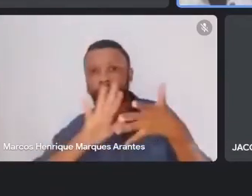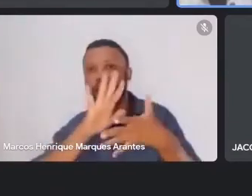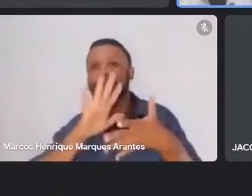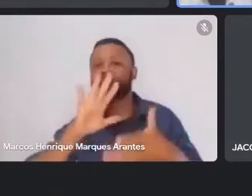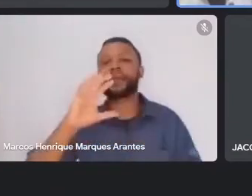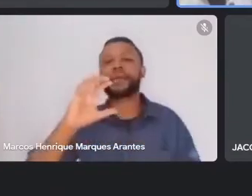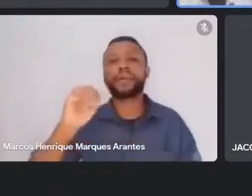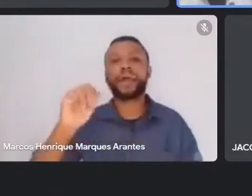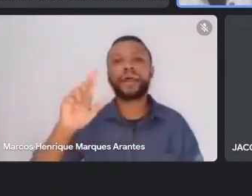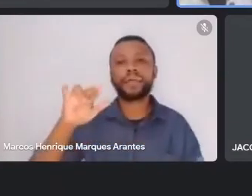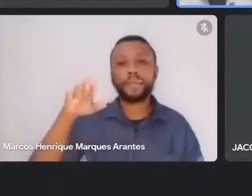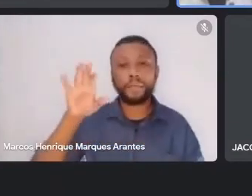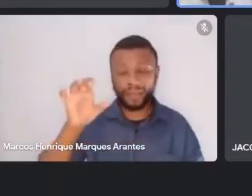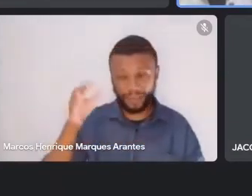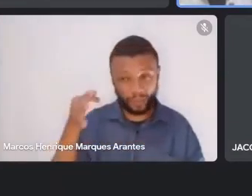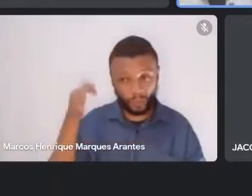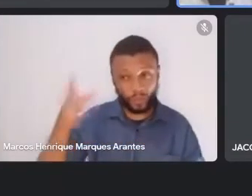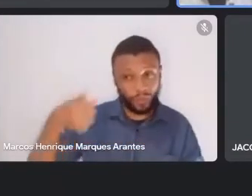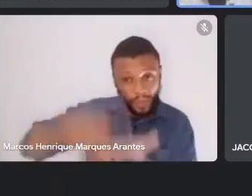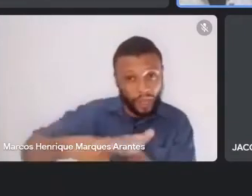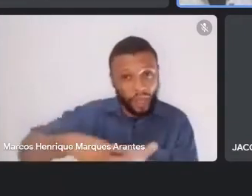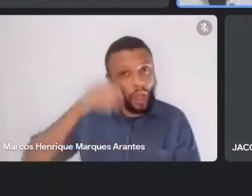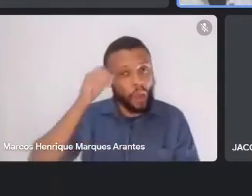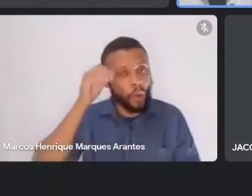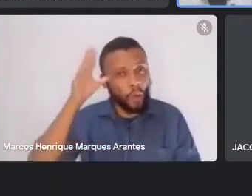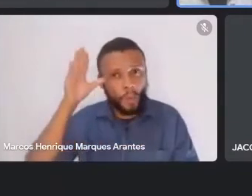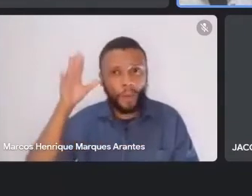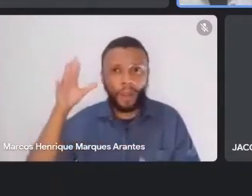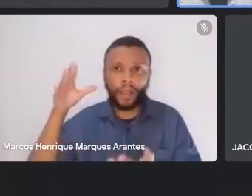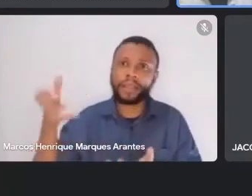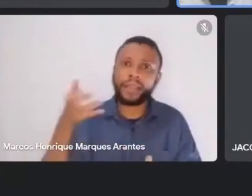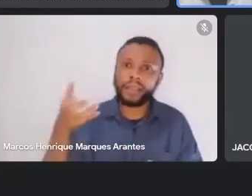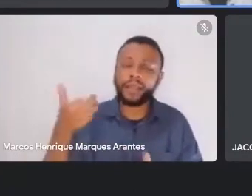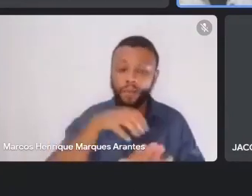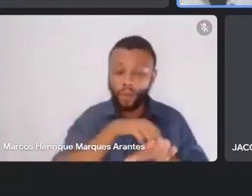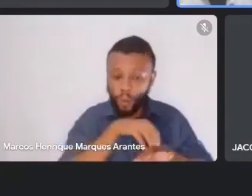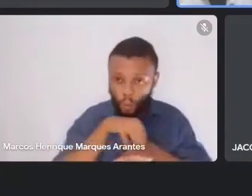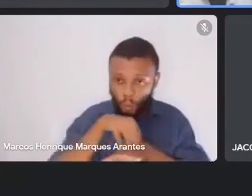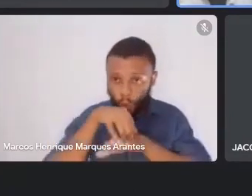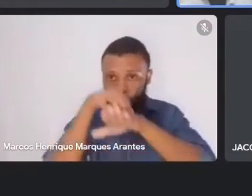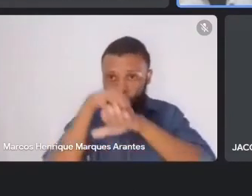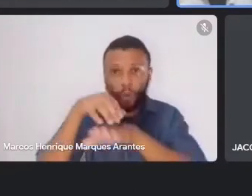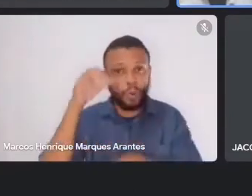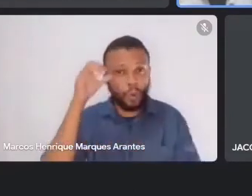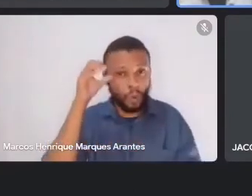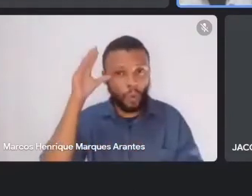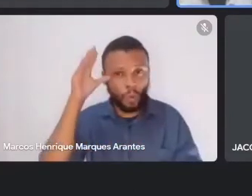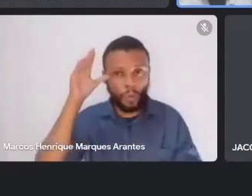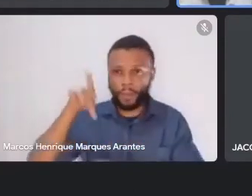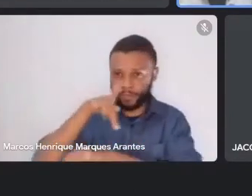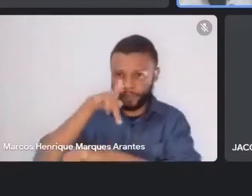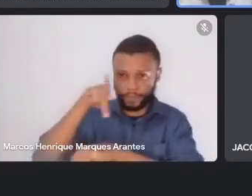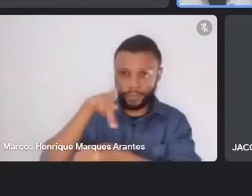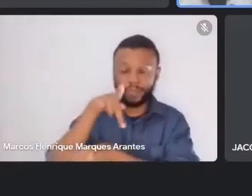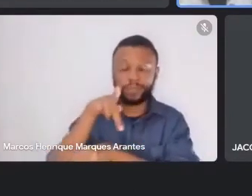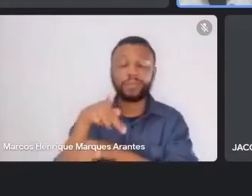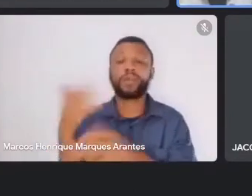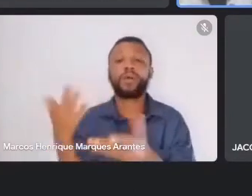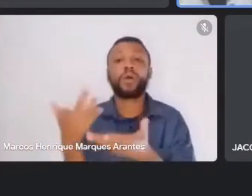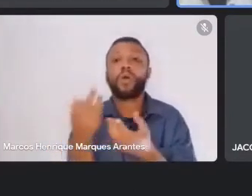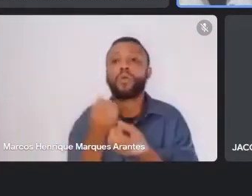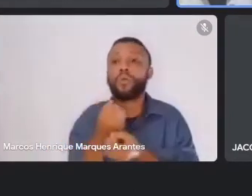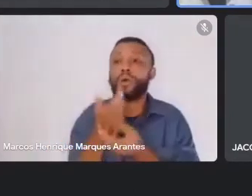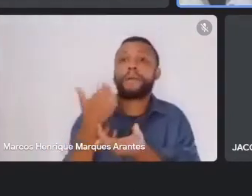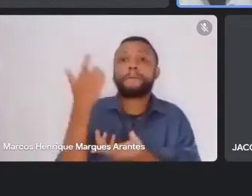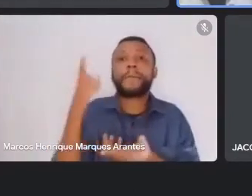isso daqui para frente. Cuba, queremos as nossas caravanas em Cuba. Agora, eu não vou falar mais, porque o que eu